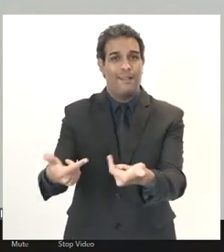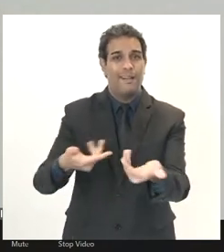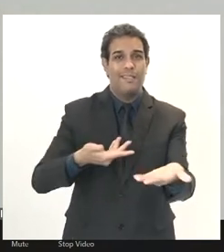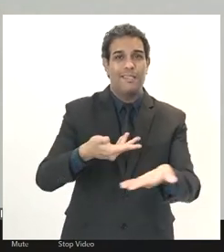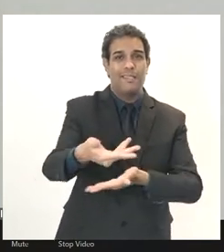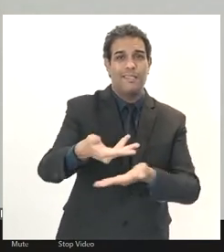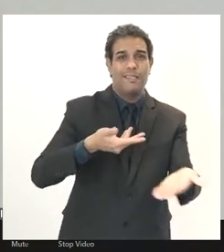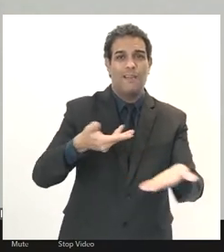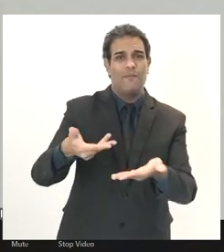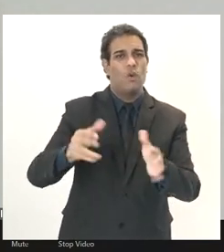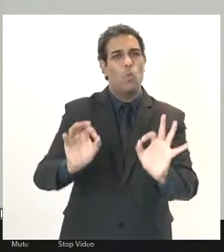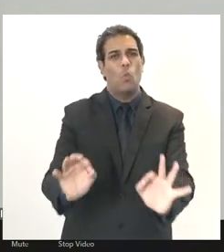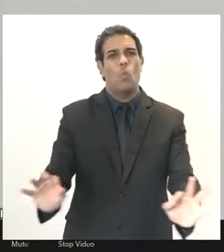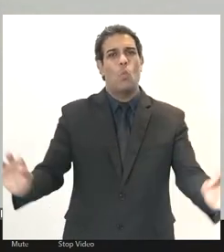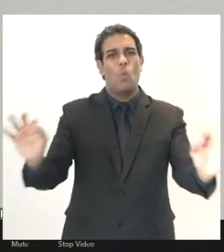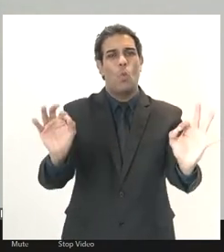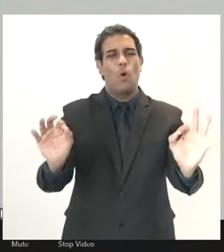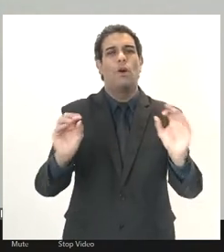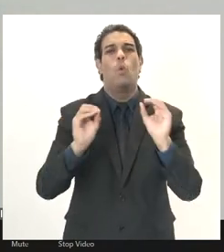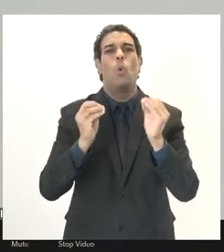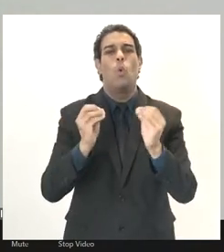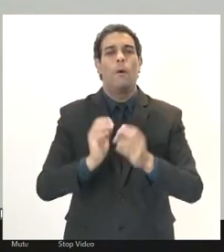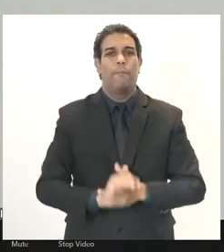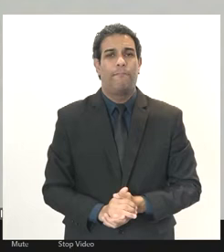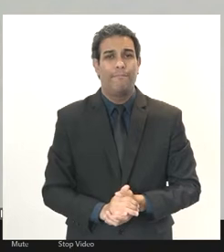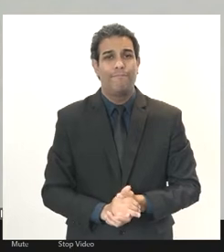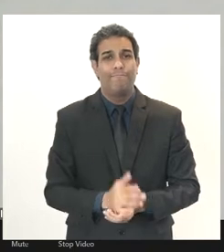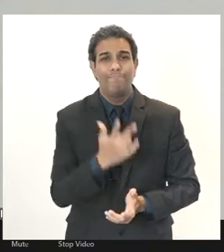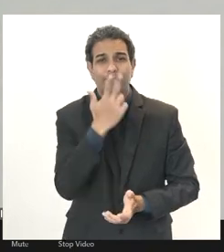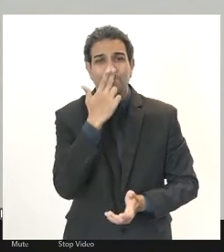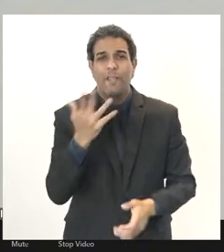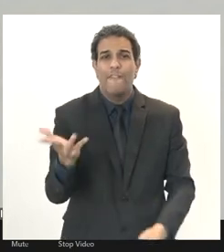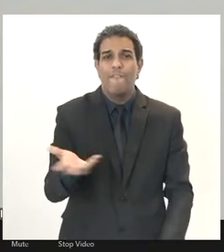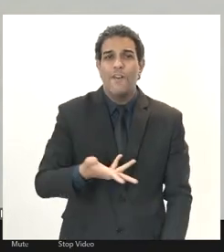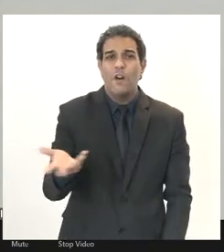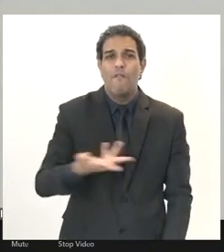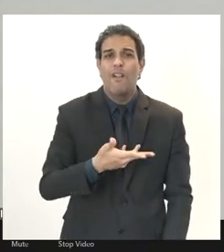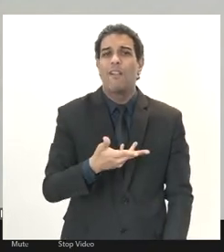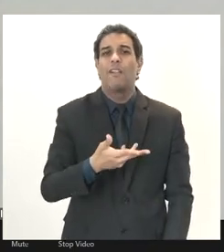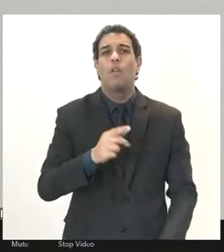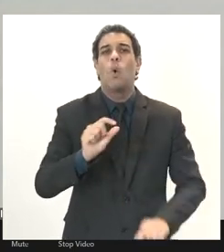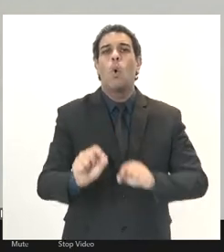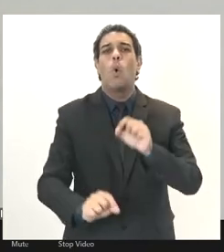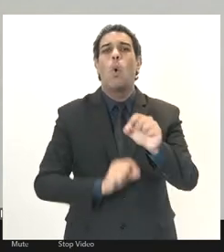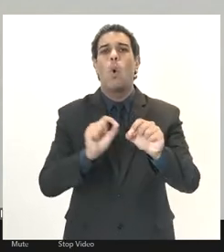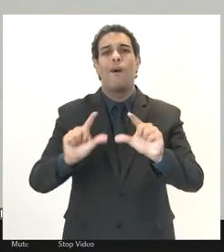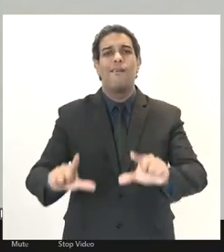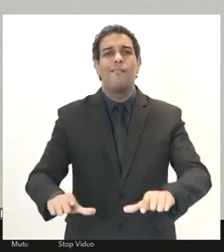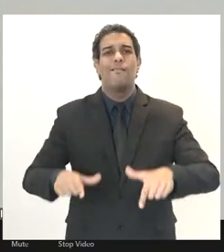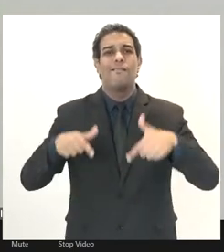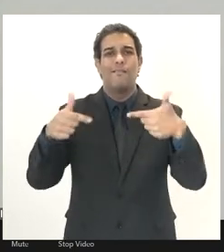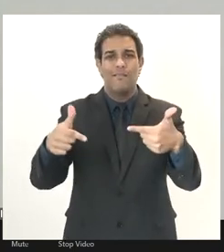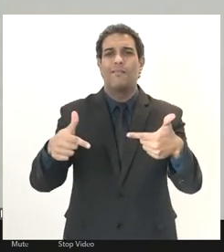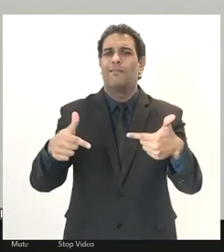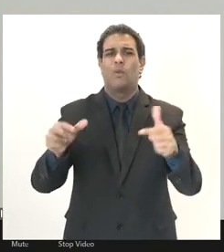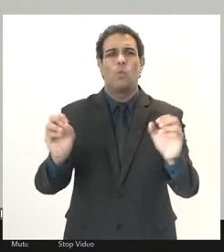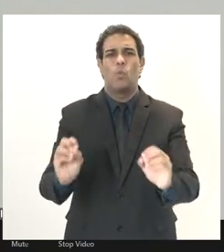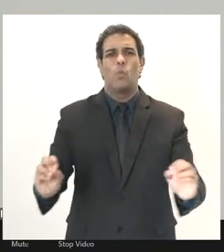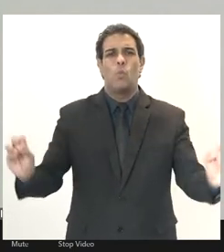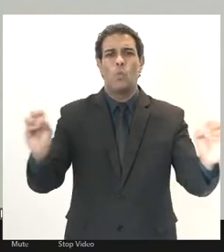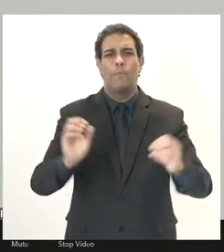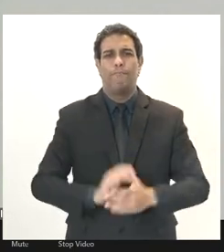público e dar velocidade às ações dos servidores